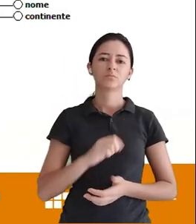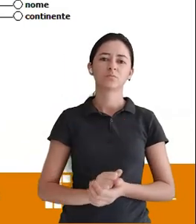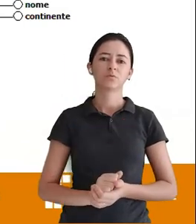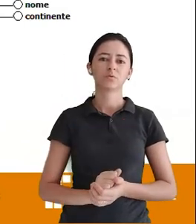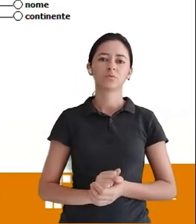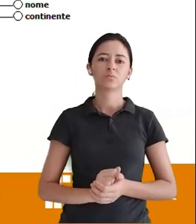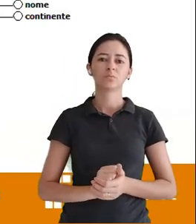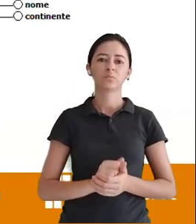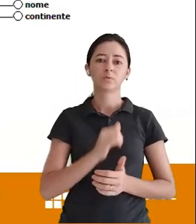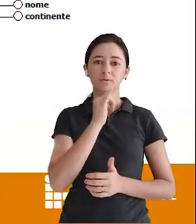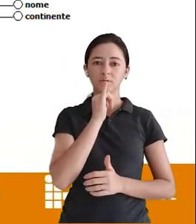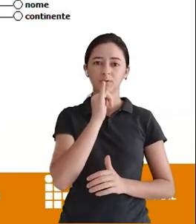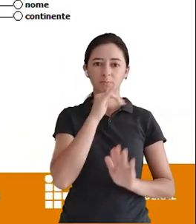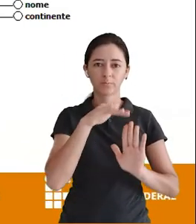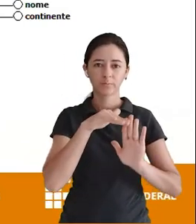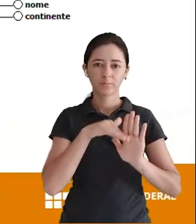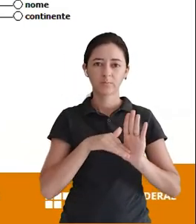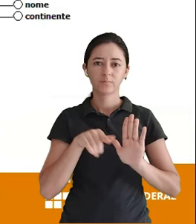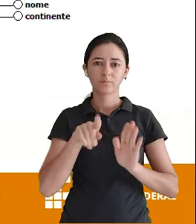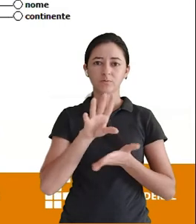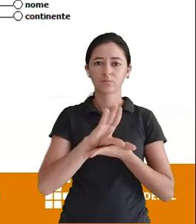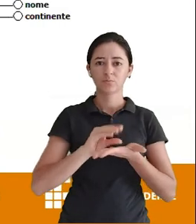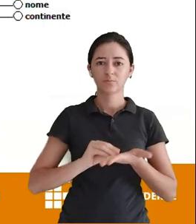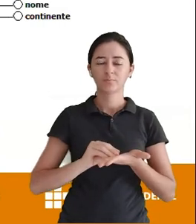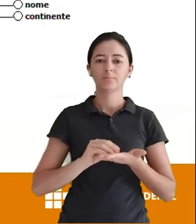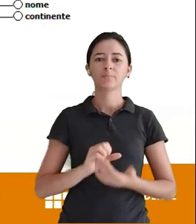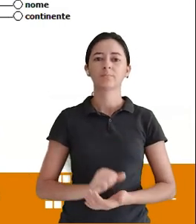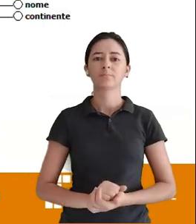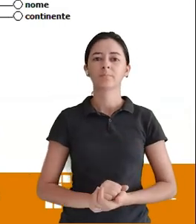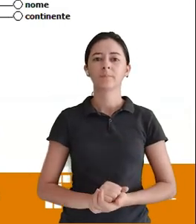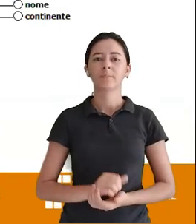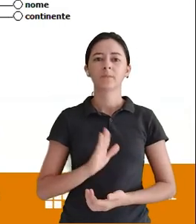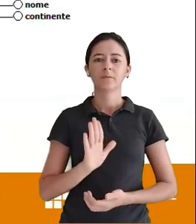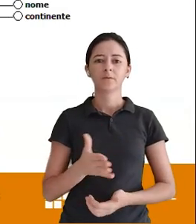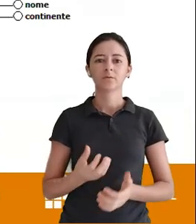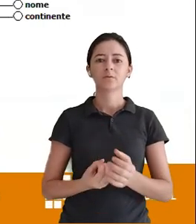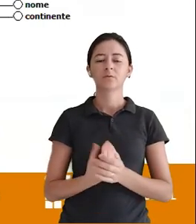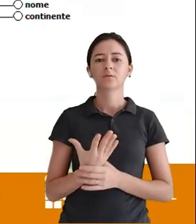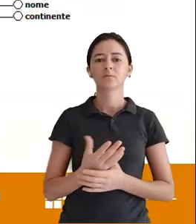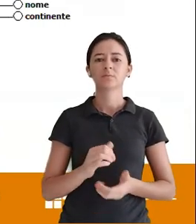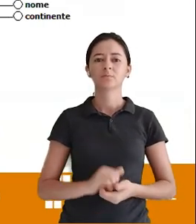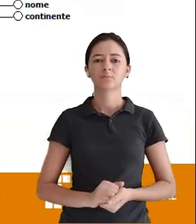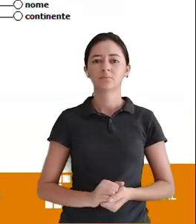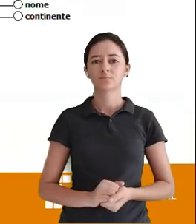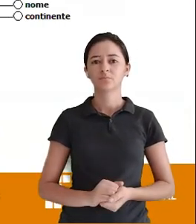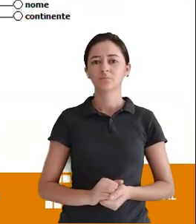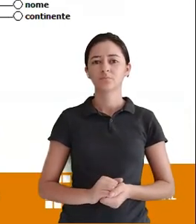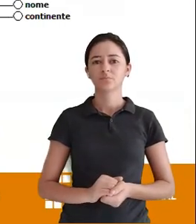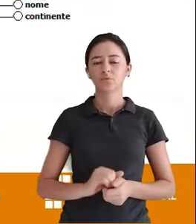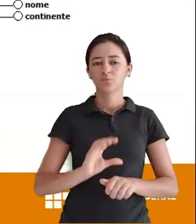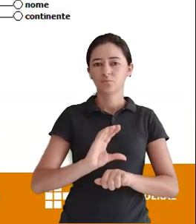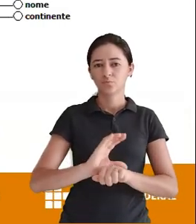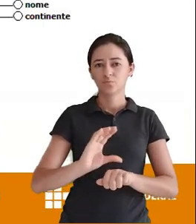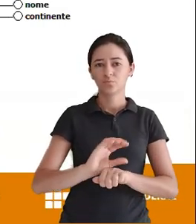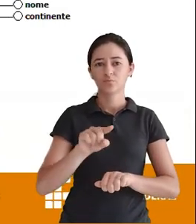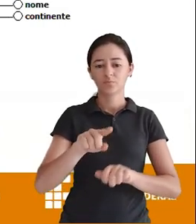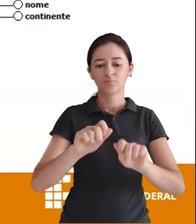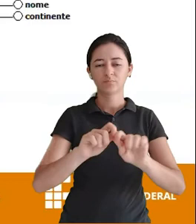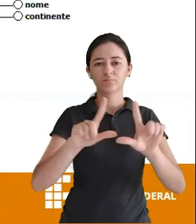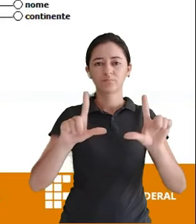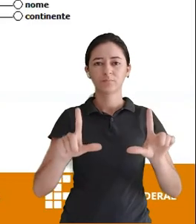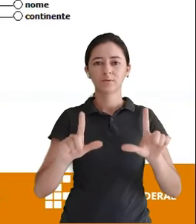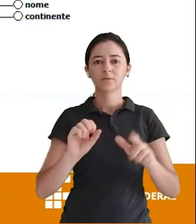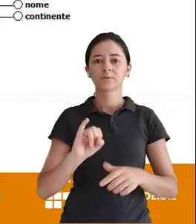tem esse script Aí disponível Para vocês fazerem Vocês já criaram Esse script Tá aí Criadinho Deve estar salvo No material do curso De vocês